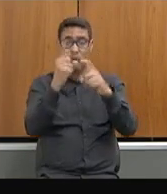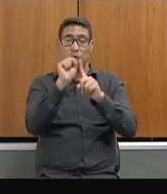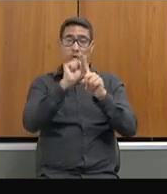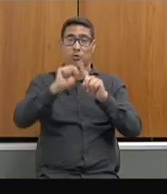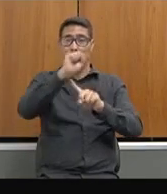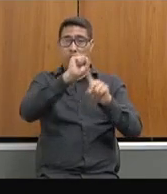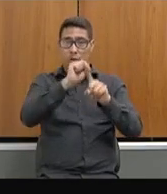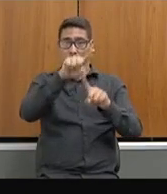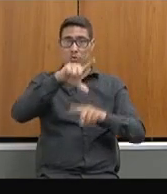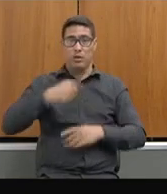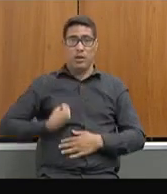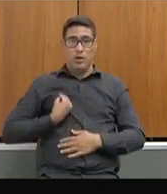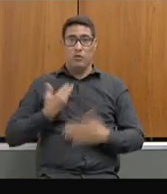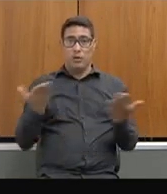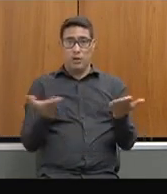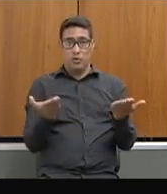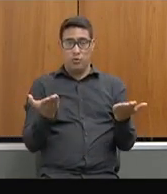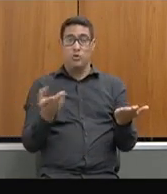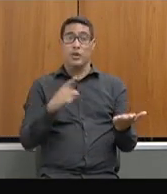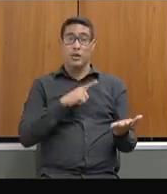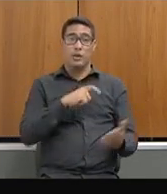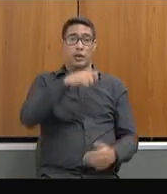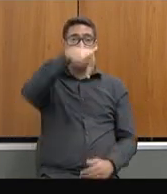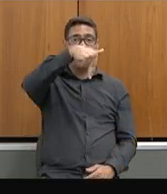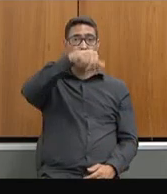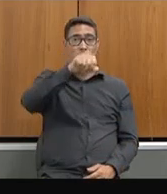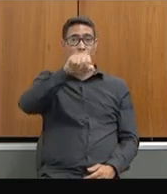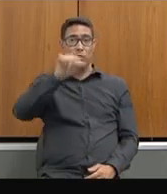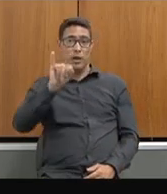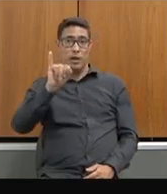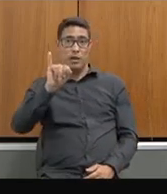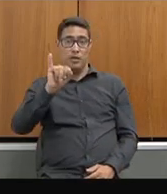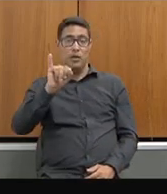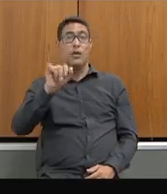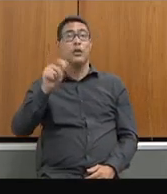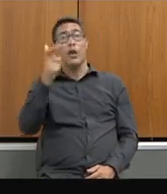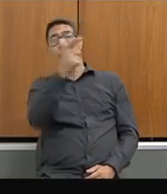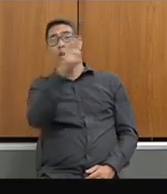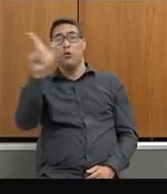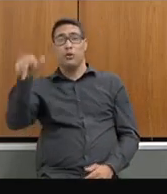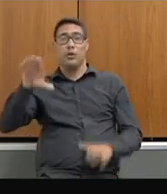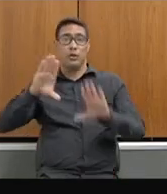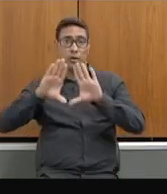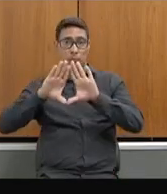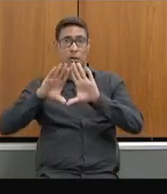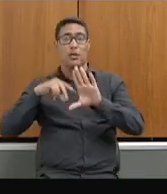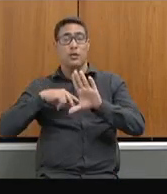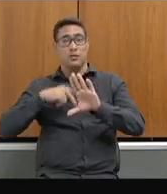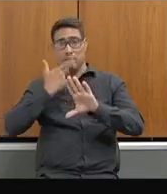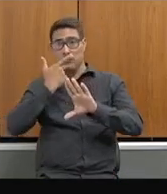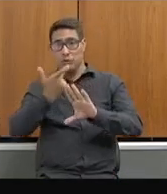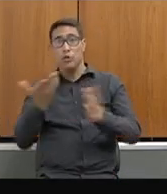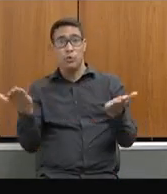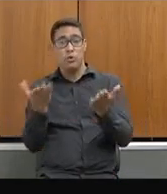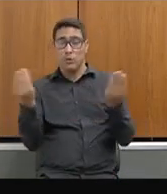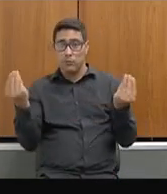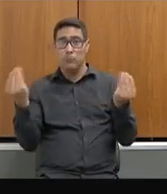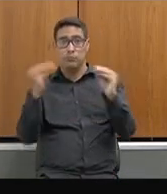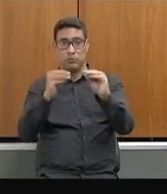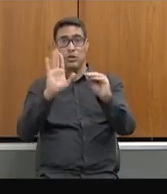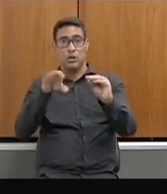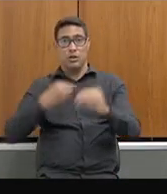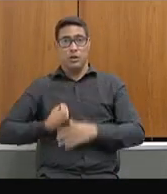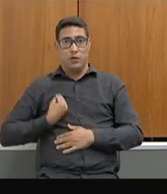nós temos os NAI, que é algo que, na outra Assembleia Fiscaliza, nós estávamos implantando e hoje já está atuando,